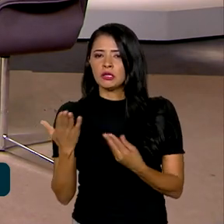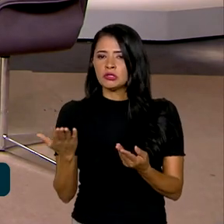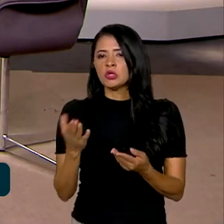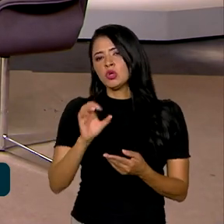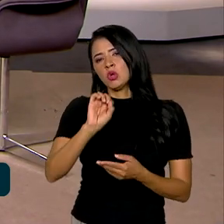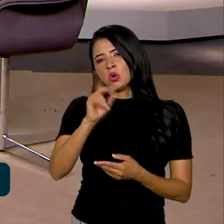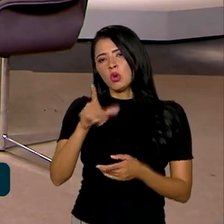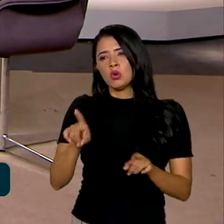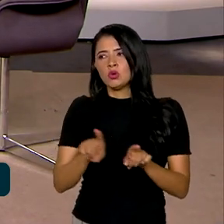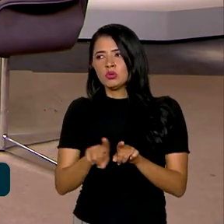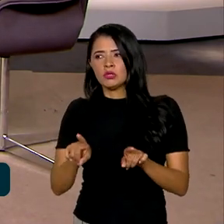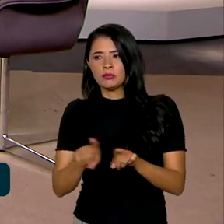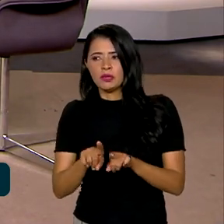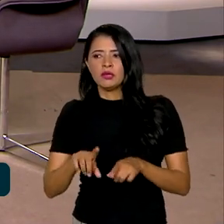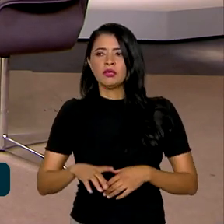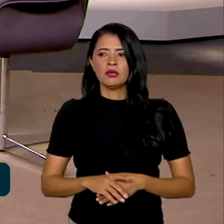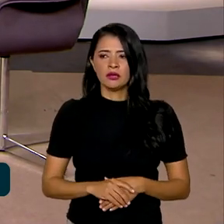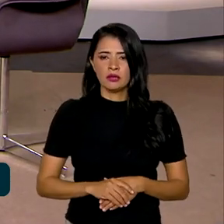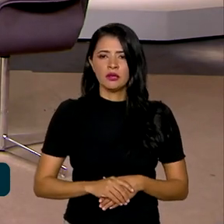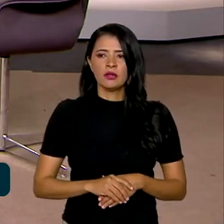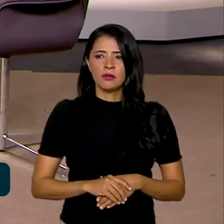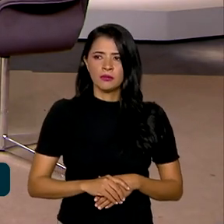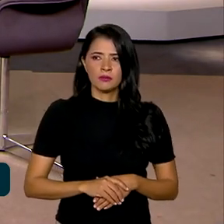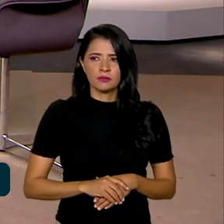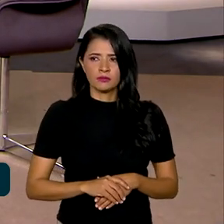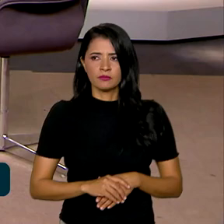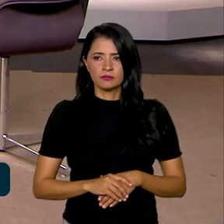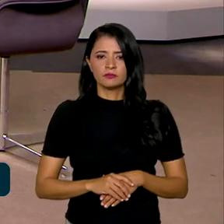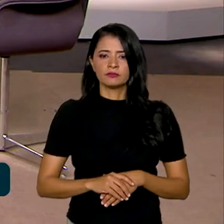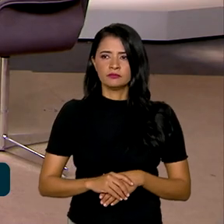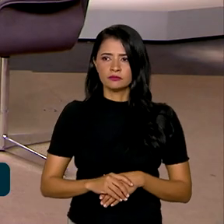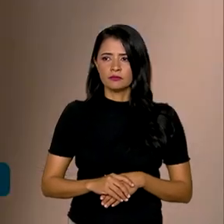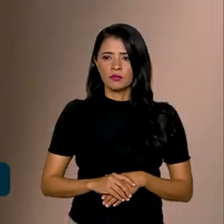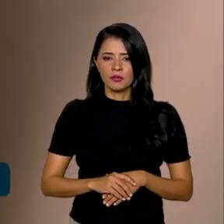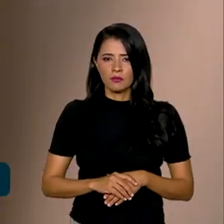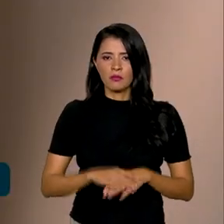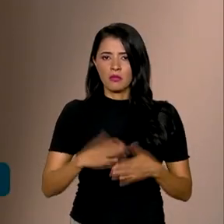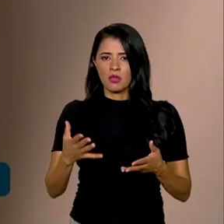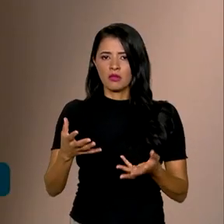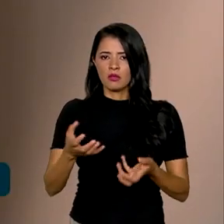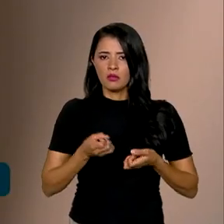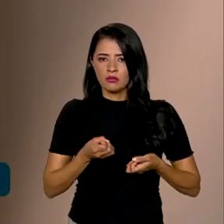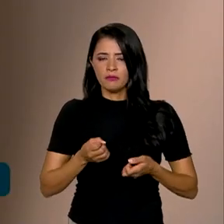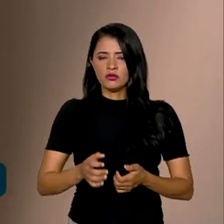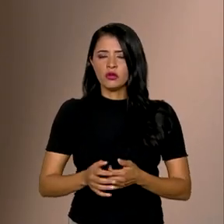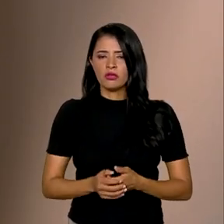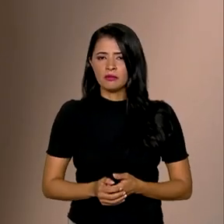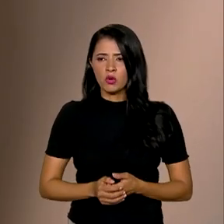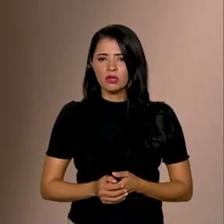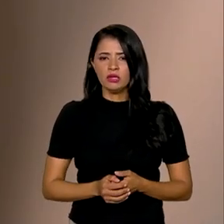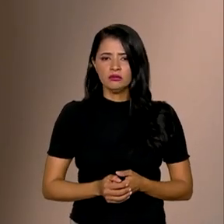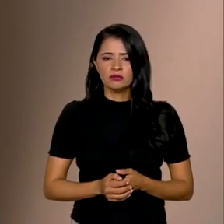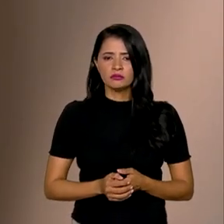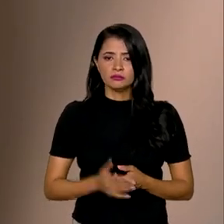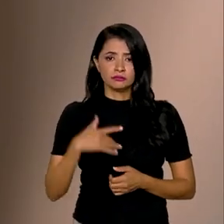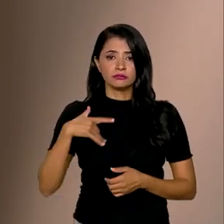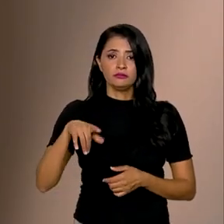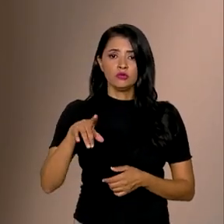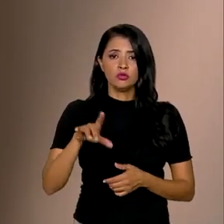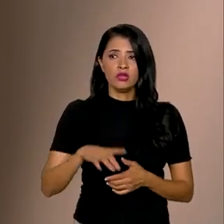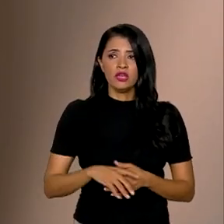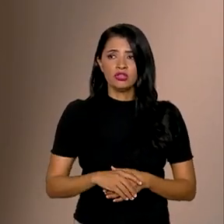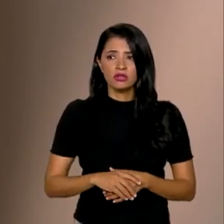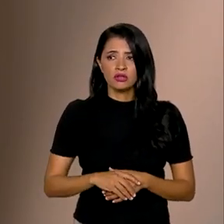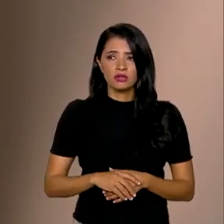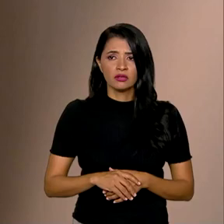mesmo um curso técnico, eventualmente. Exatamente. É uma renda que ele vai receber, obviamente ele pode aplicar no que ele quiser, mas ela foi